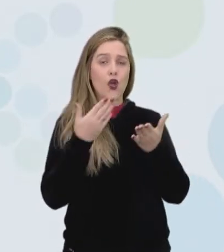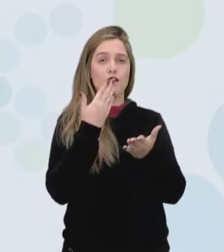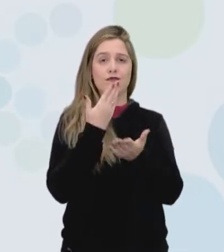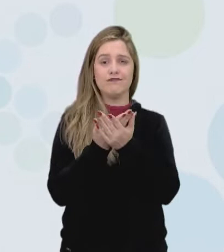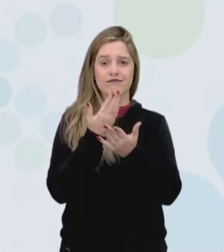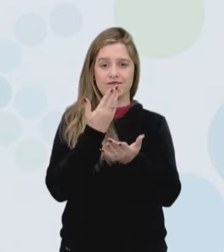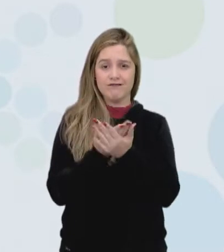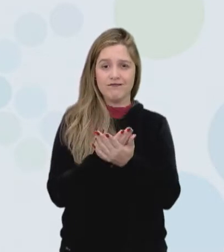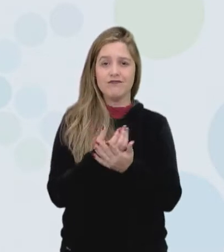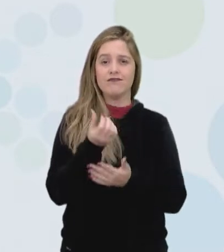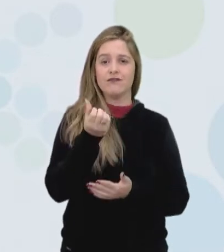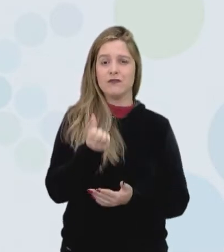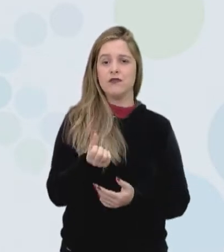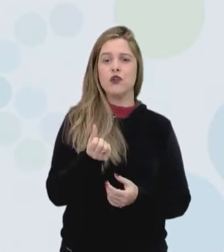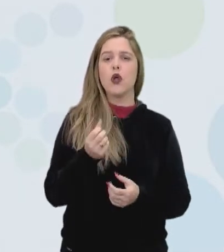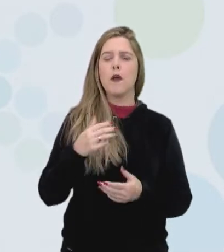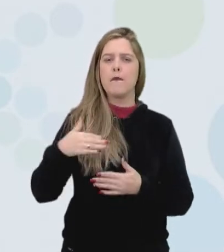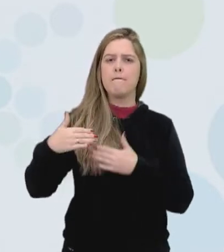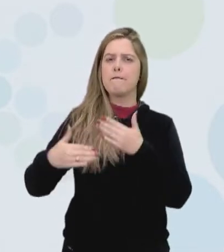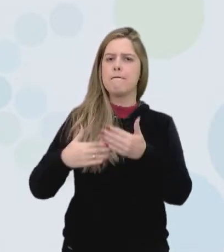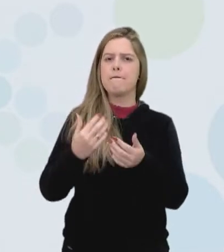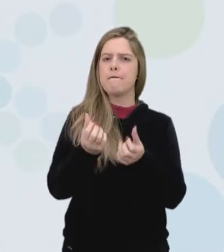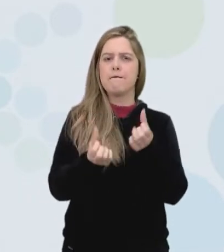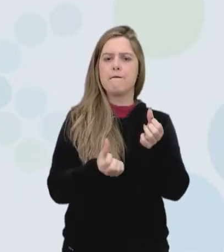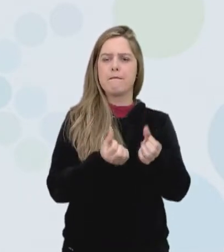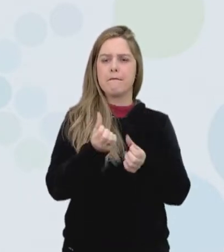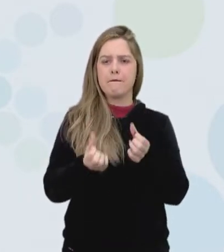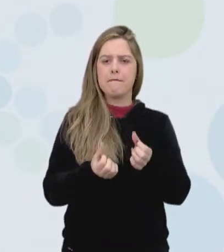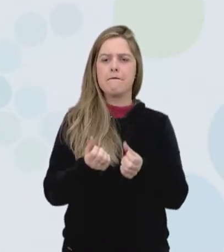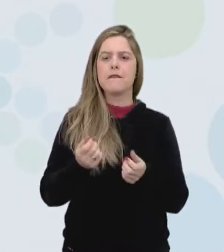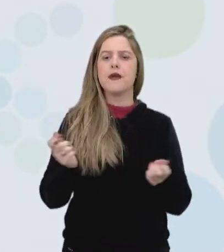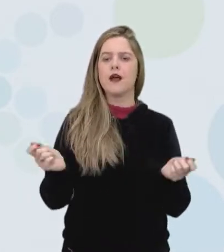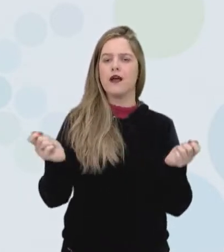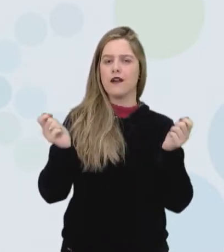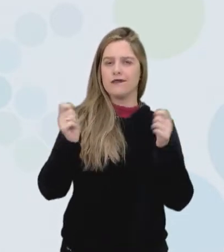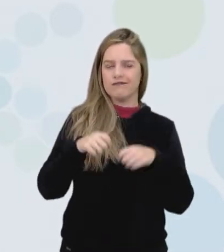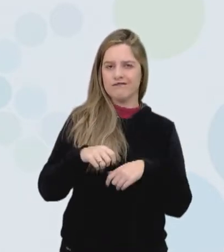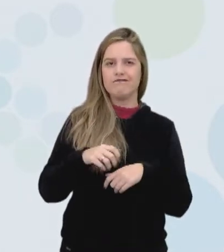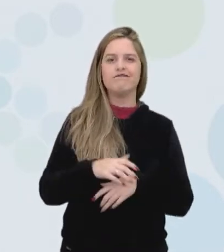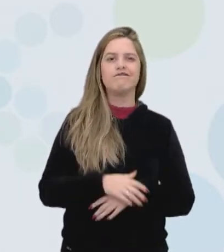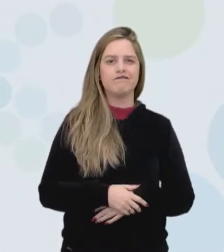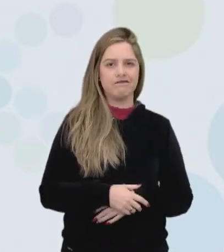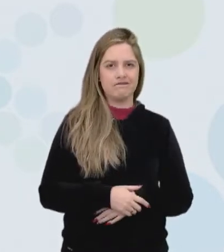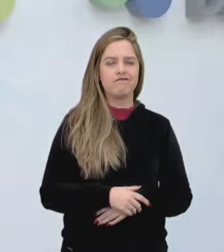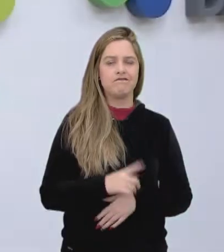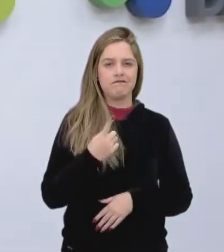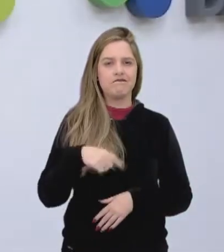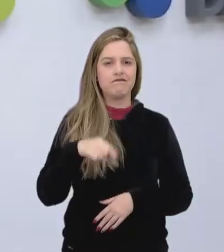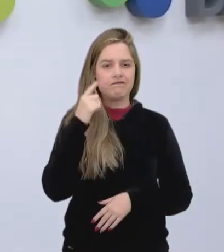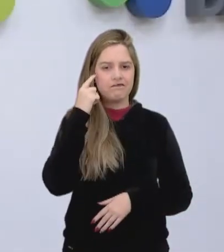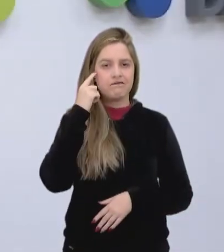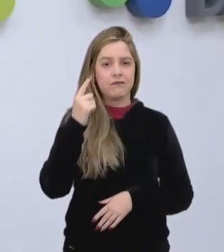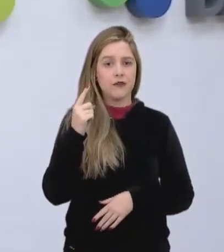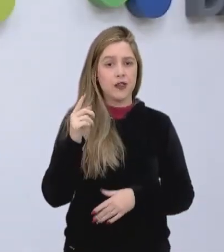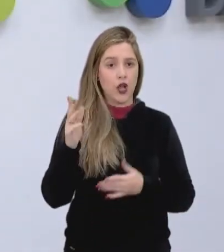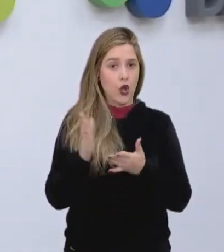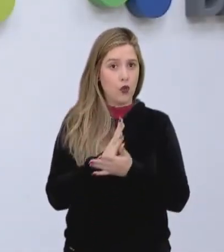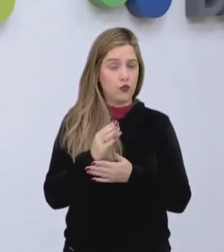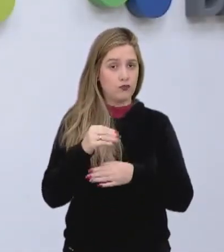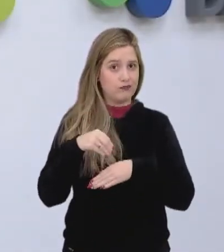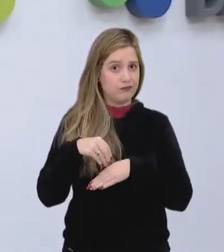6, a gente vai falar de pós-capitalismo e automação. Fecha em linha aqui que eu preciso dar alguns toques.